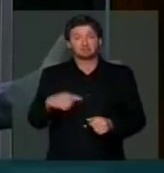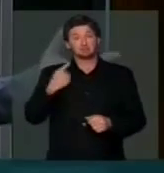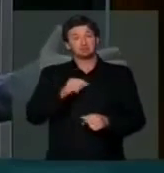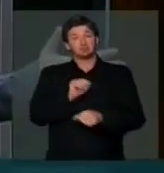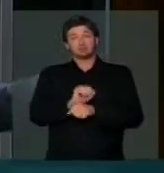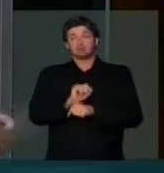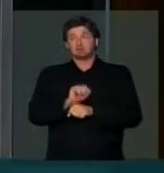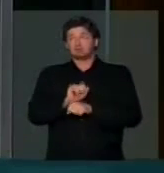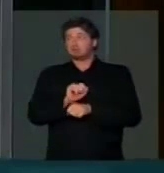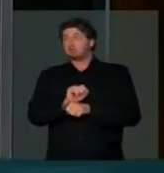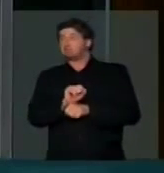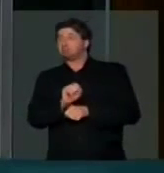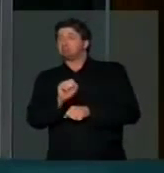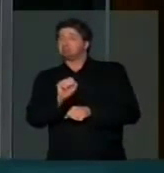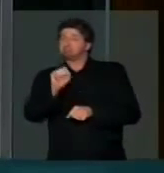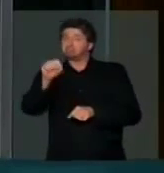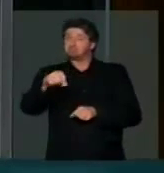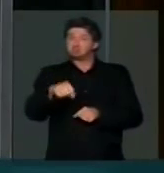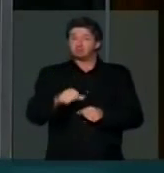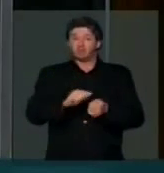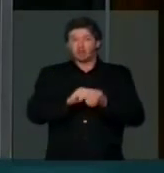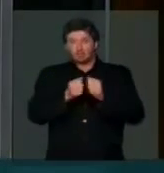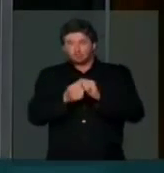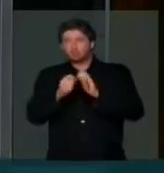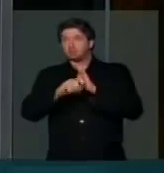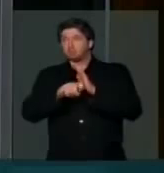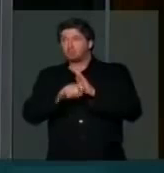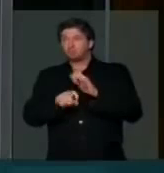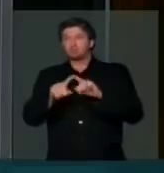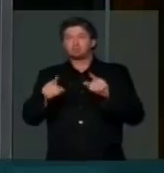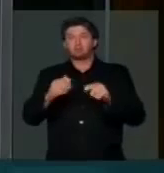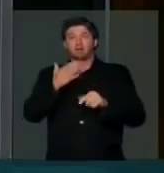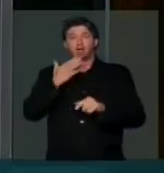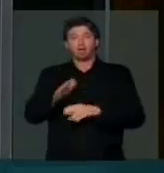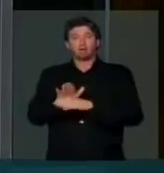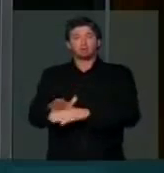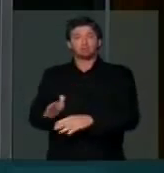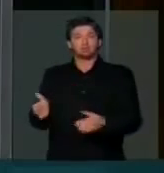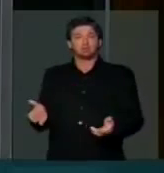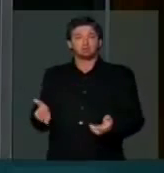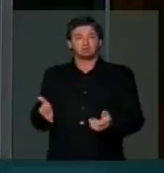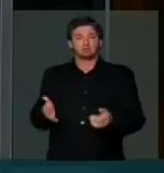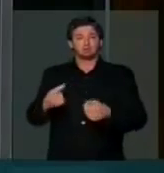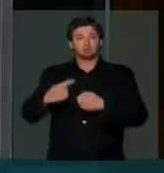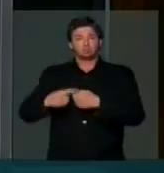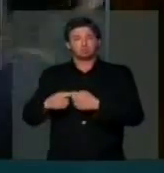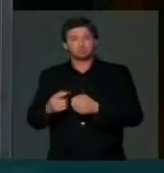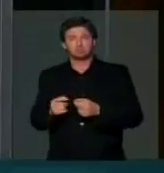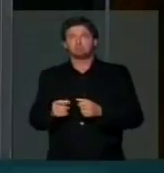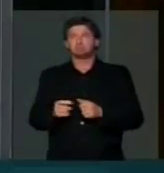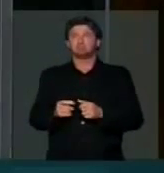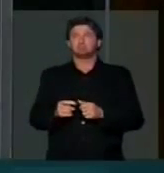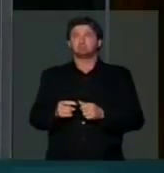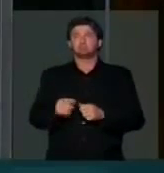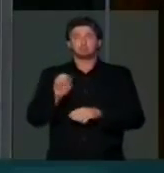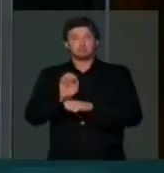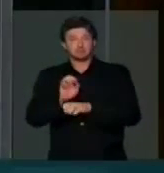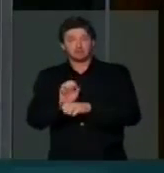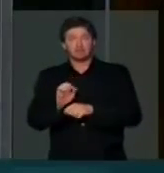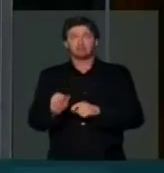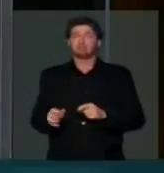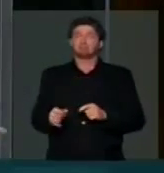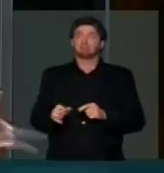esperando, sim, um reajuste de impostos, mas que viesse beneficiar os municípios, os estados